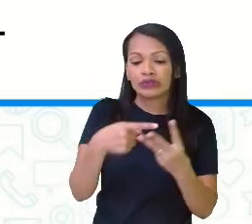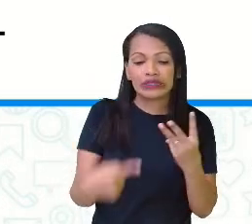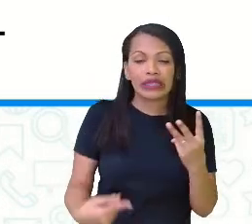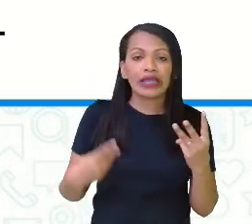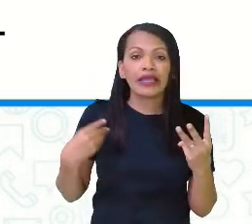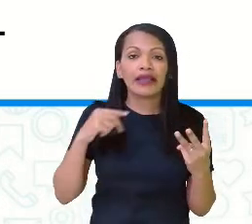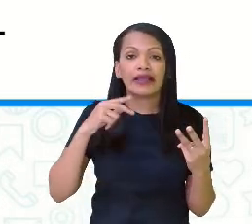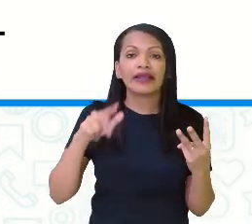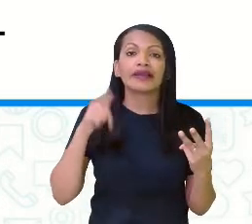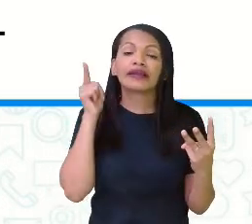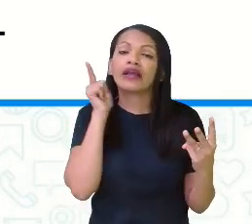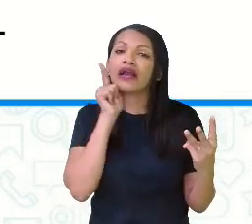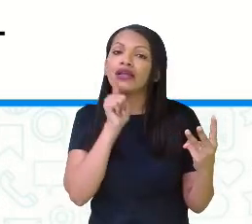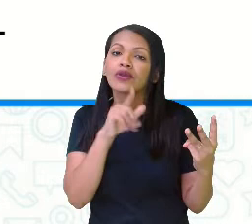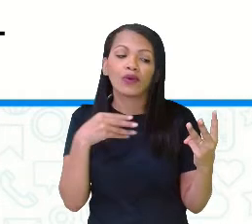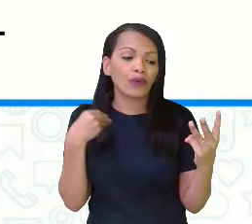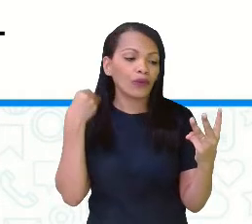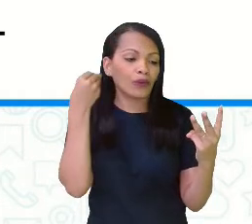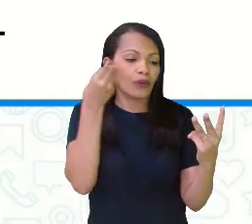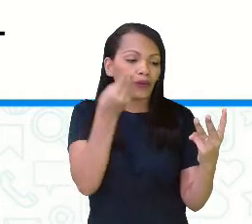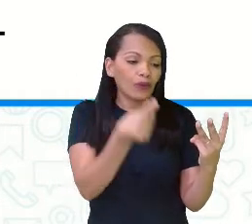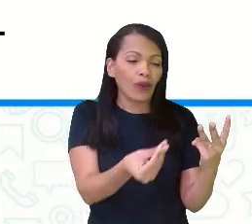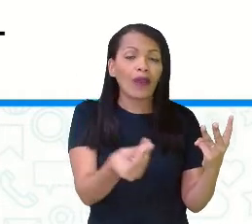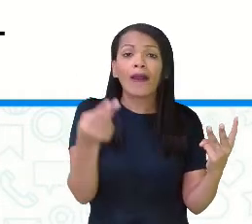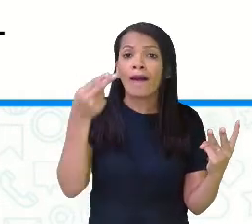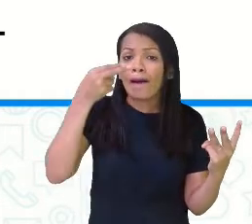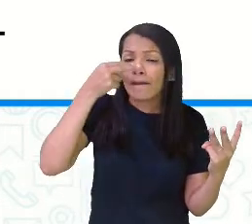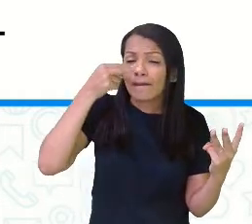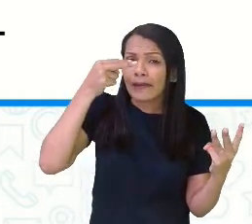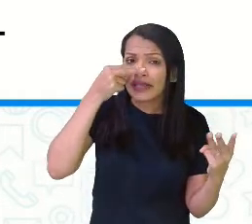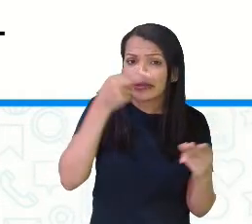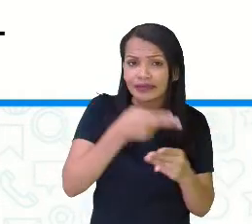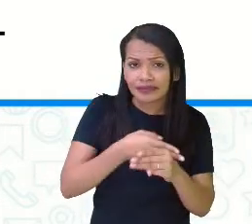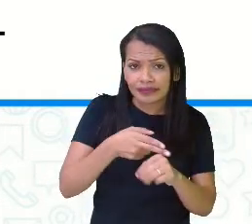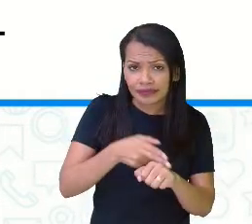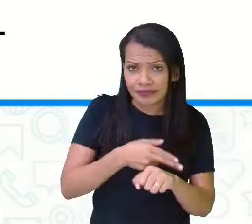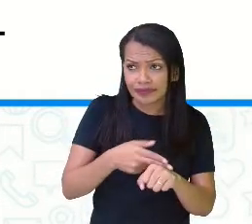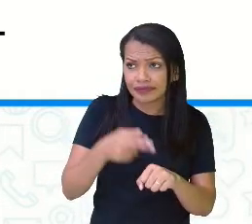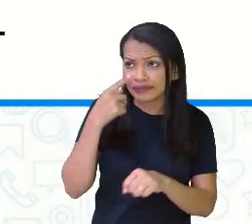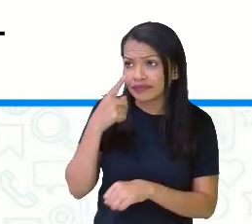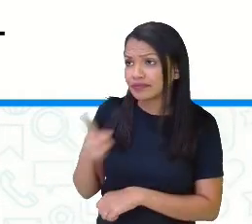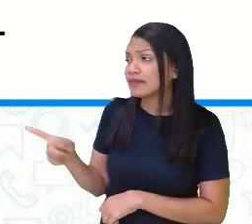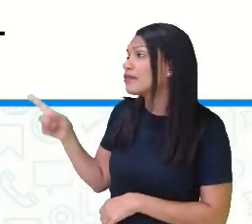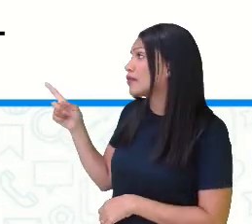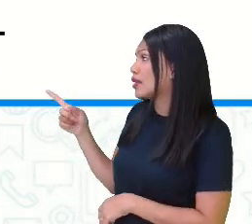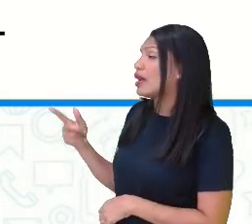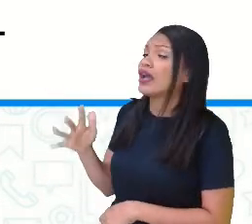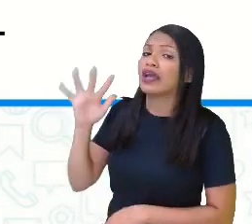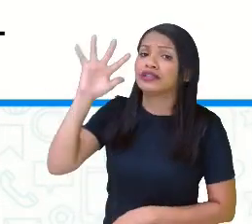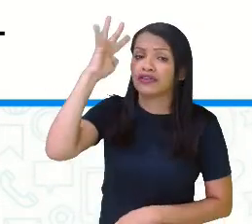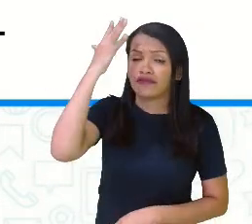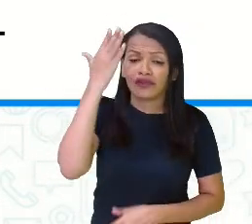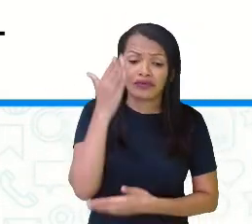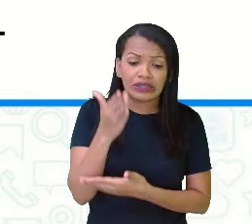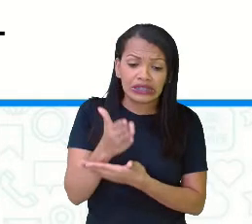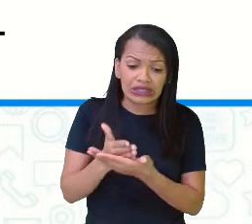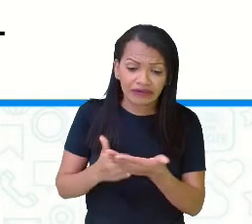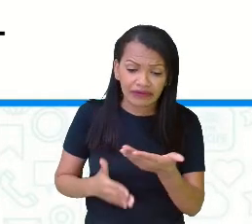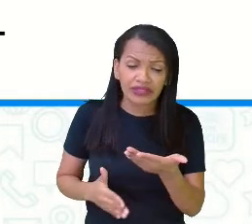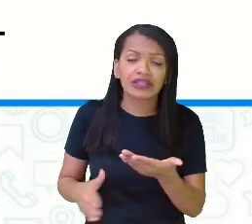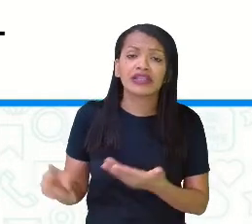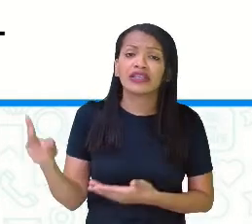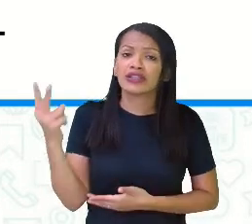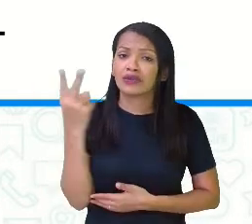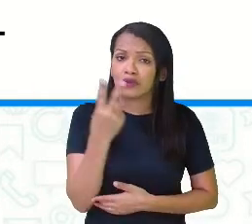Só que, João resolveu dividir a barra dele em duas partes. Já Maria